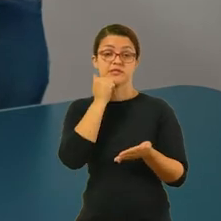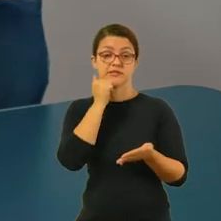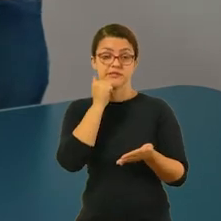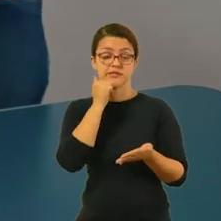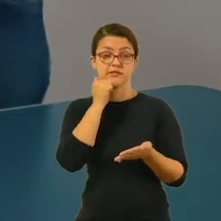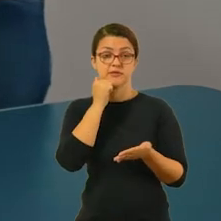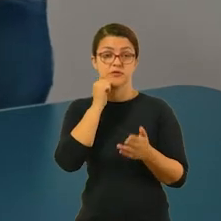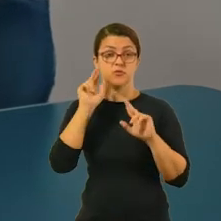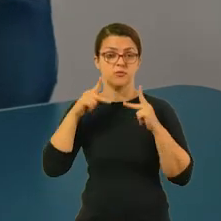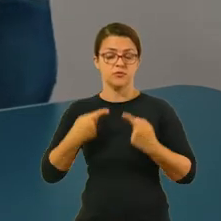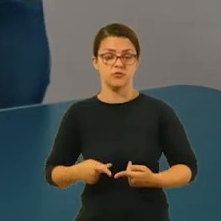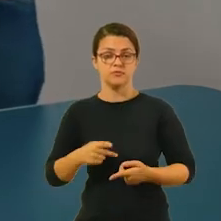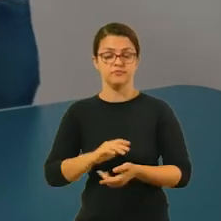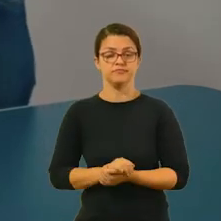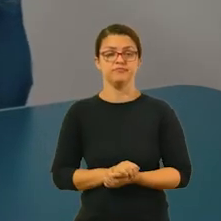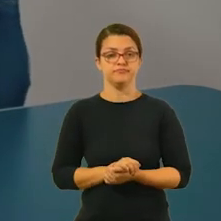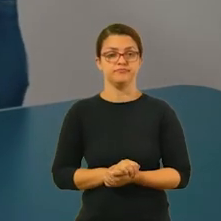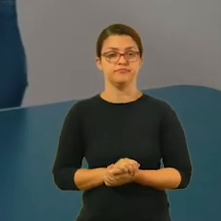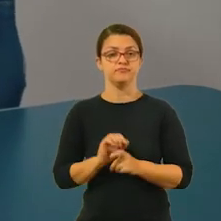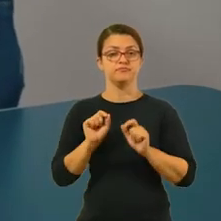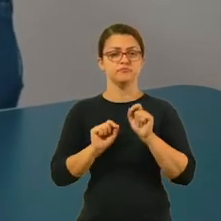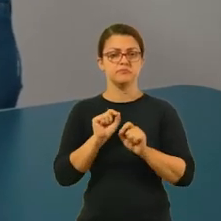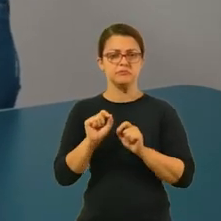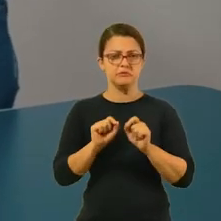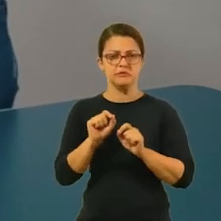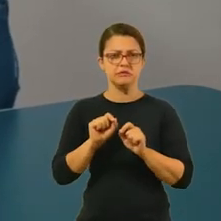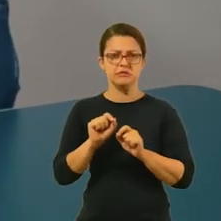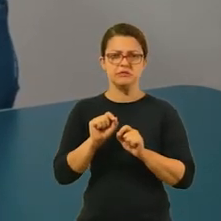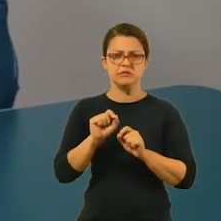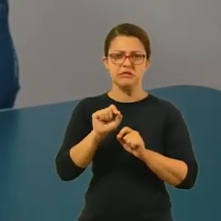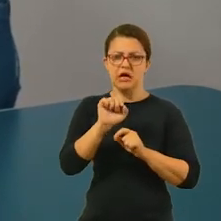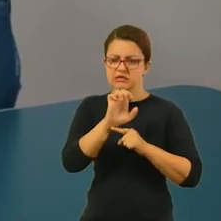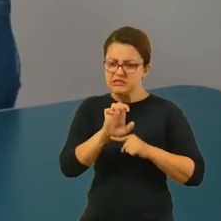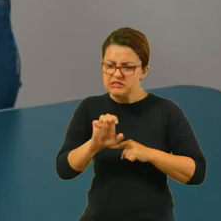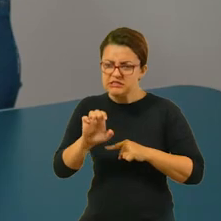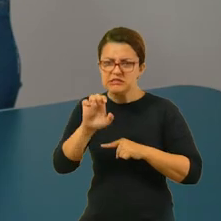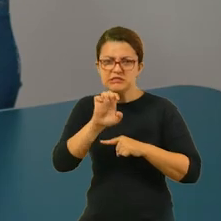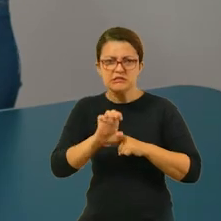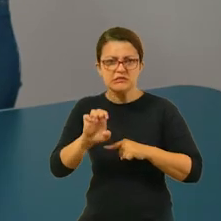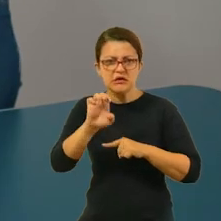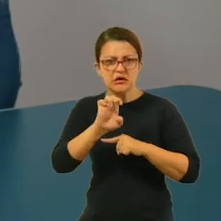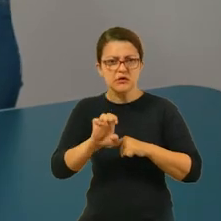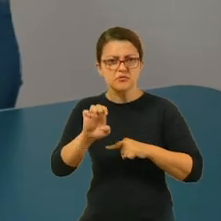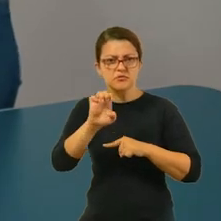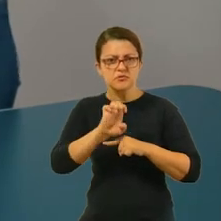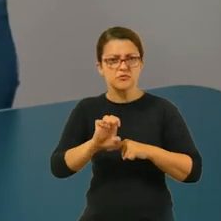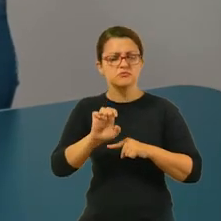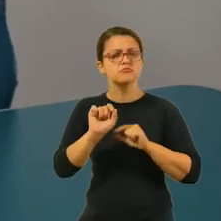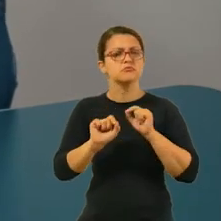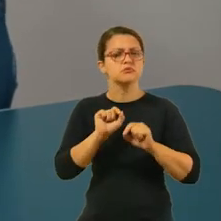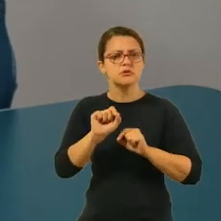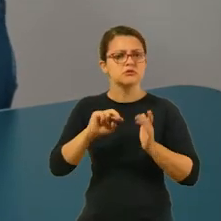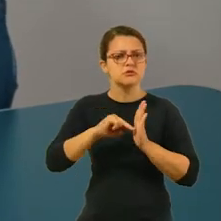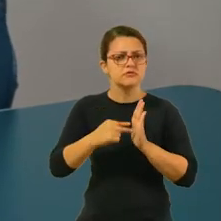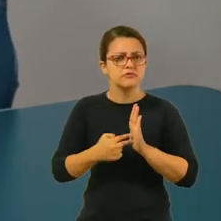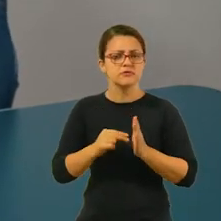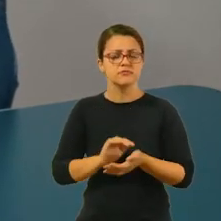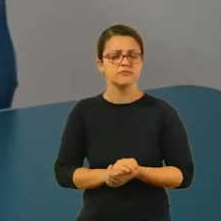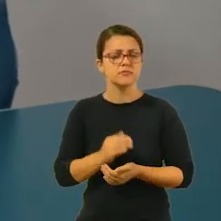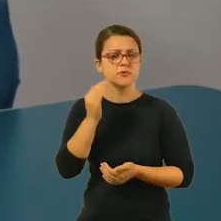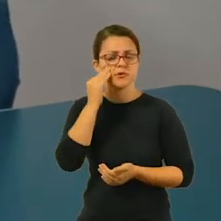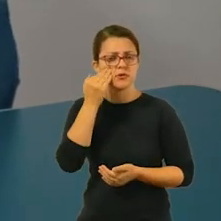humanas. Em ciências humanas, nós vamos falar sobre o que é Estado. Mas, para a gente entender o que é Estado,